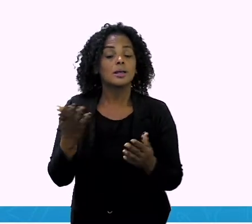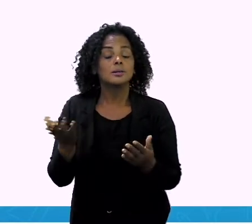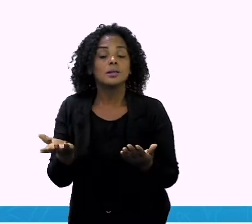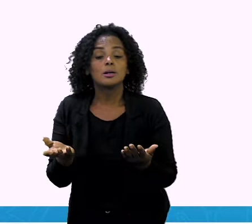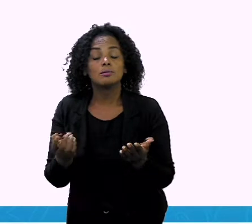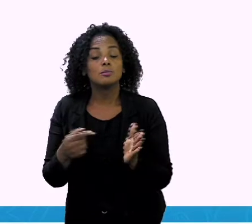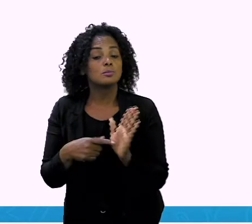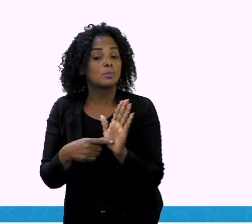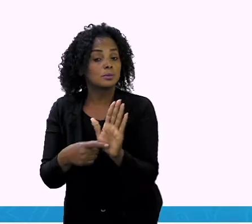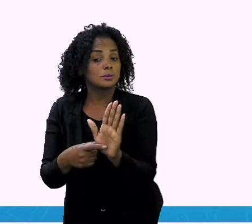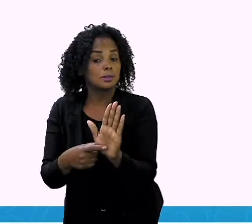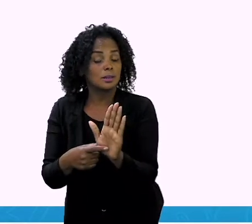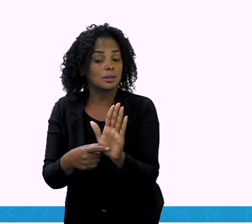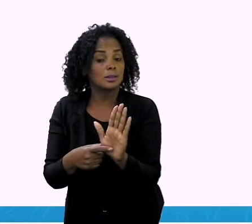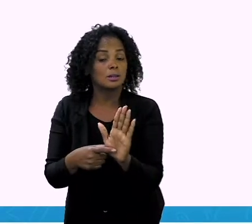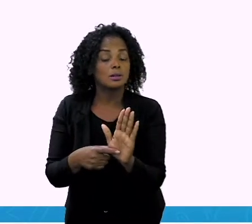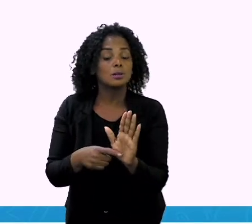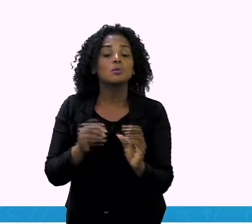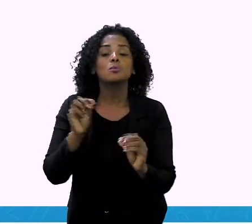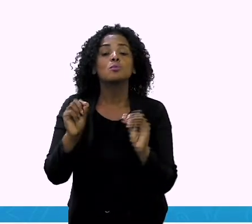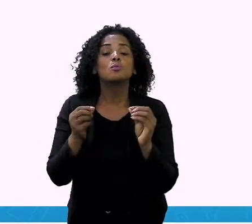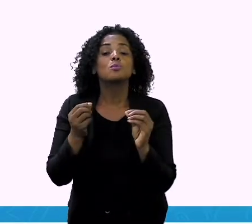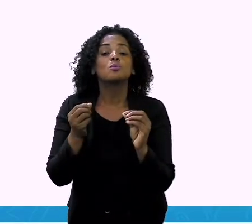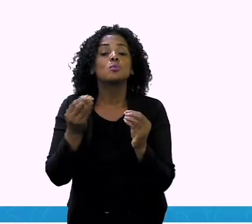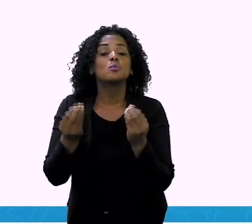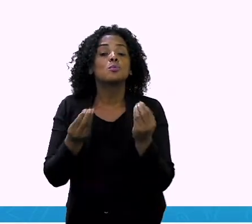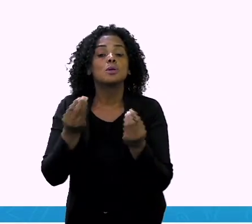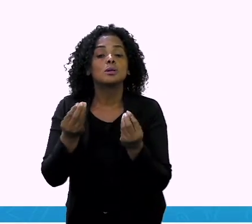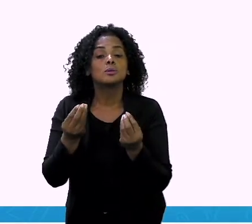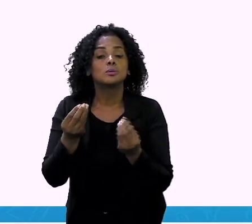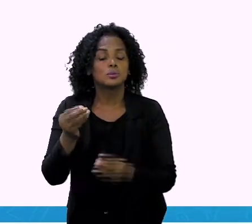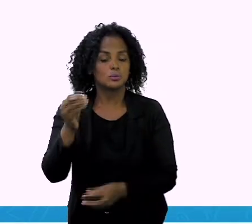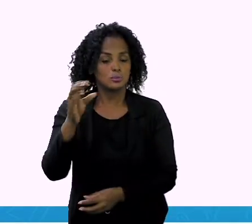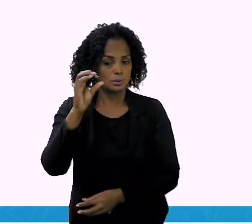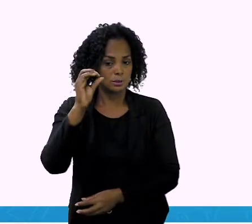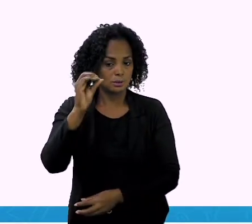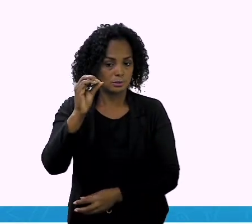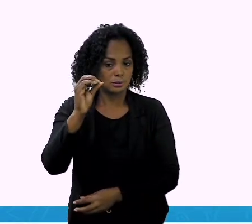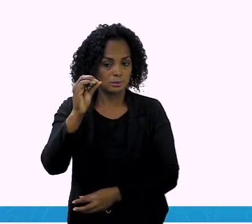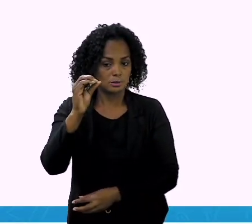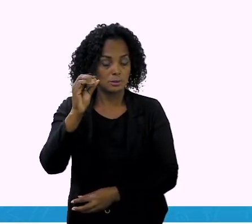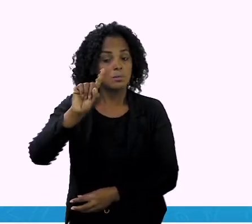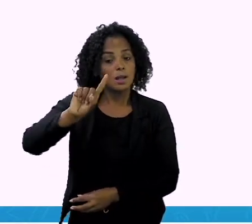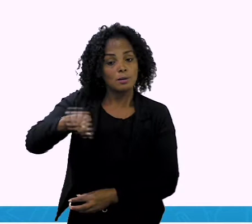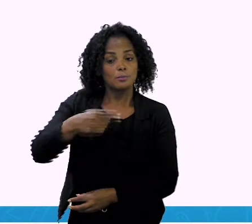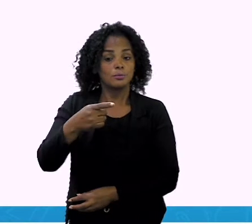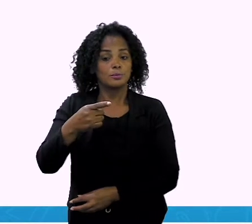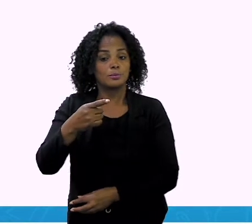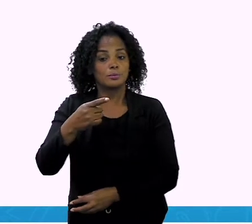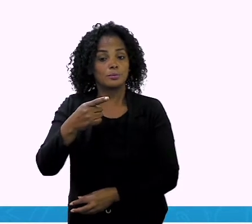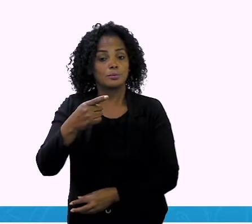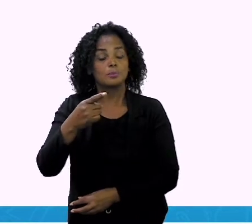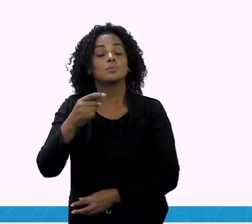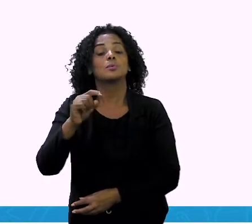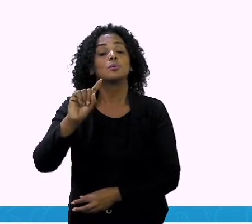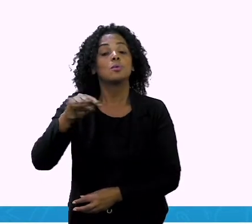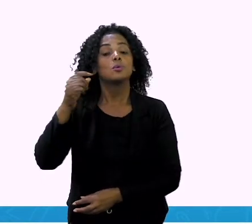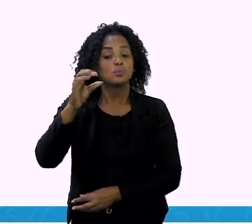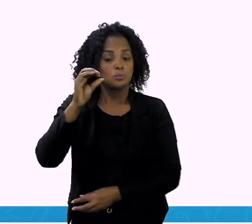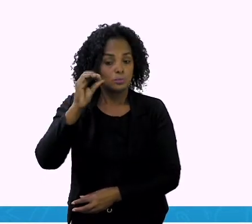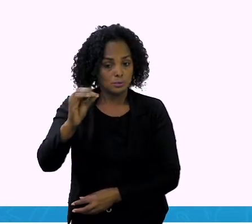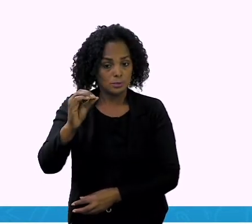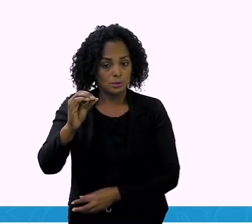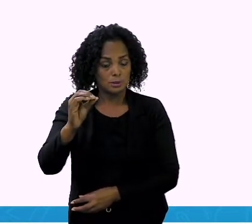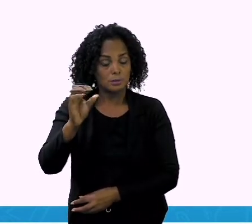representar. Como é cinco centavos, nós iremos colocar o zero, a vírgula, outro zero